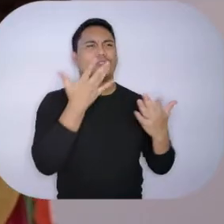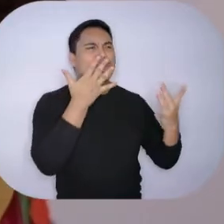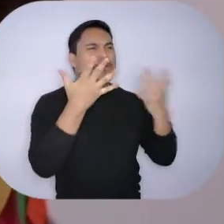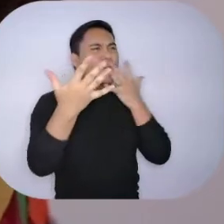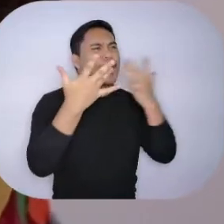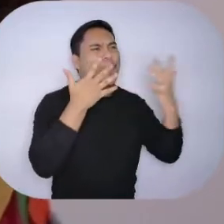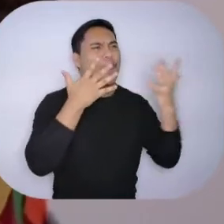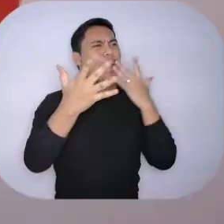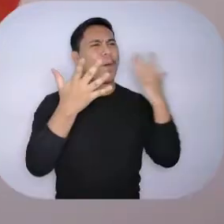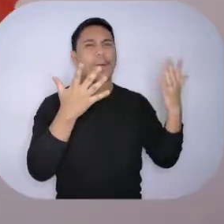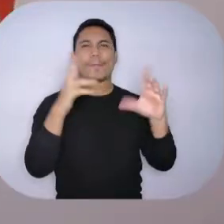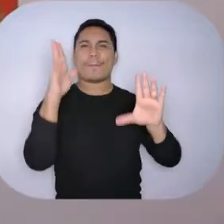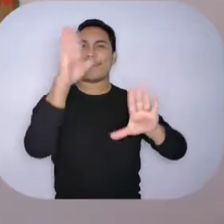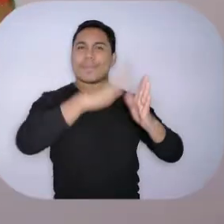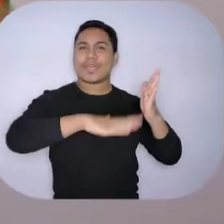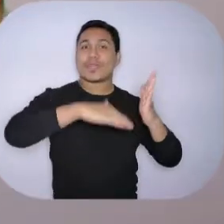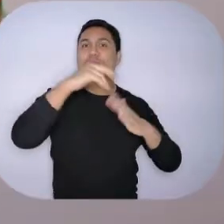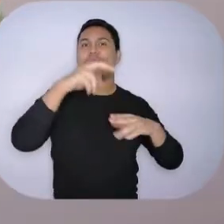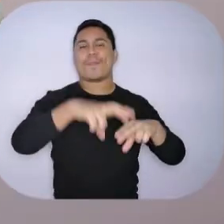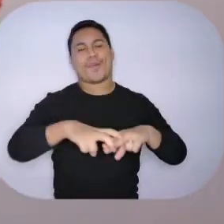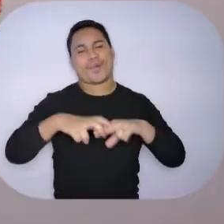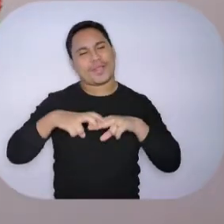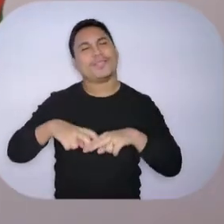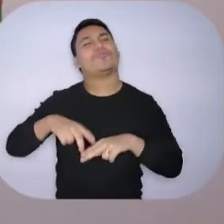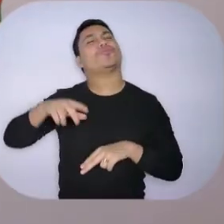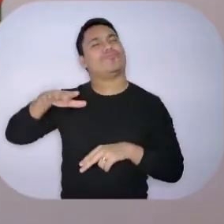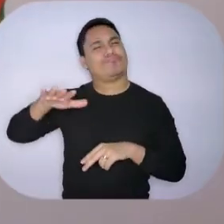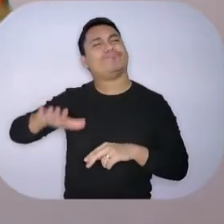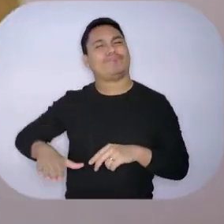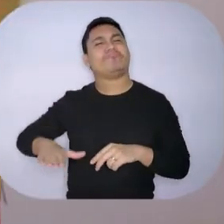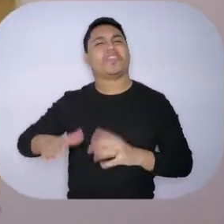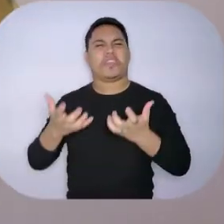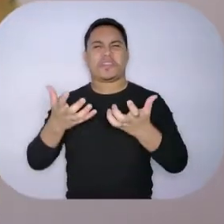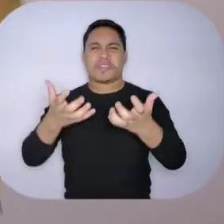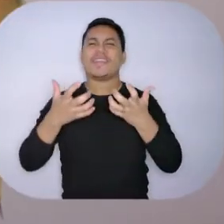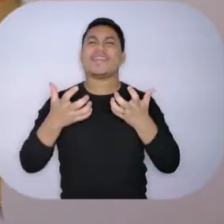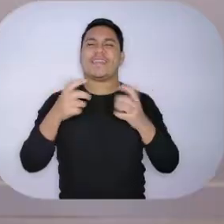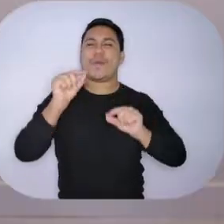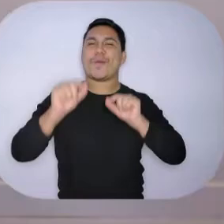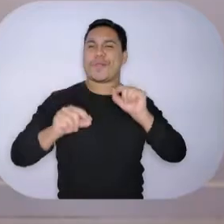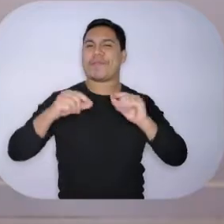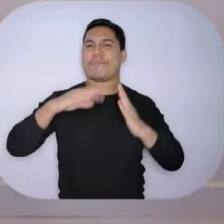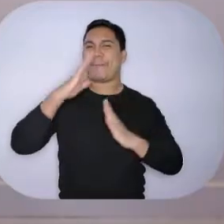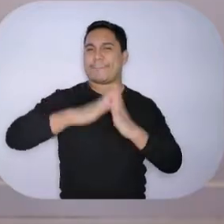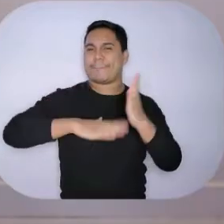Ela, desde muito pequena, sabia que queria ser pintora.